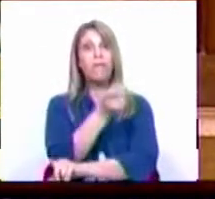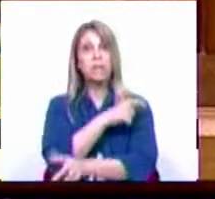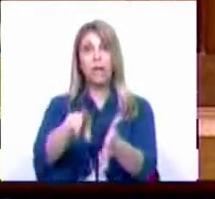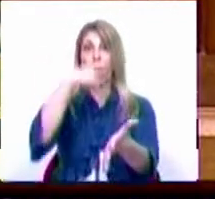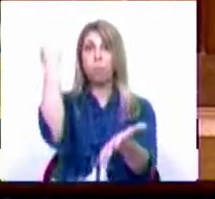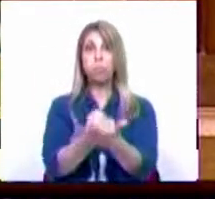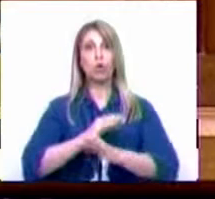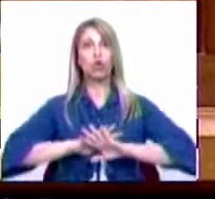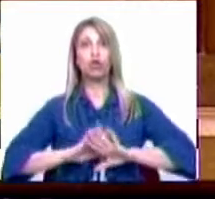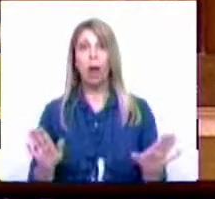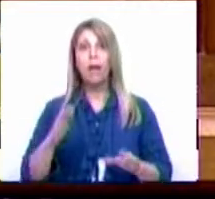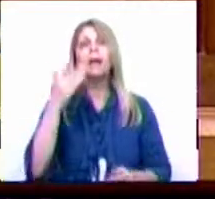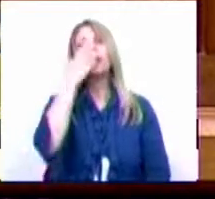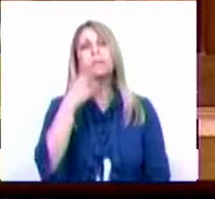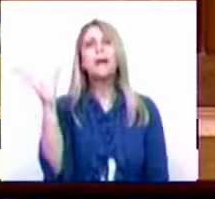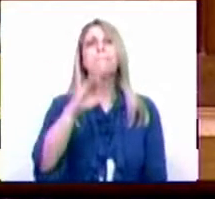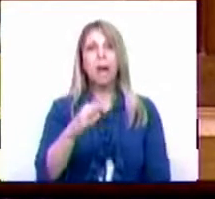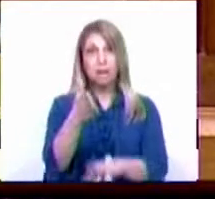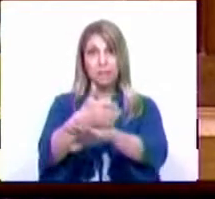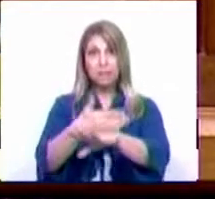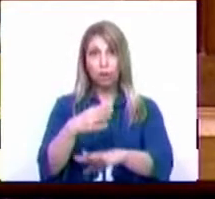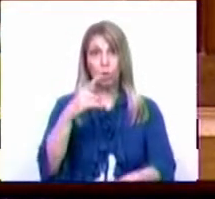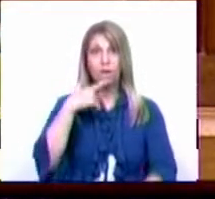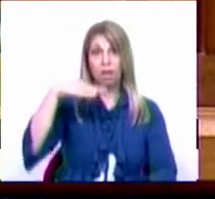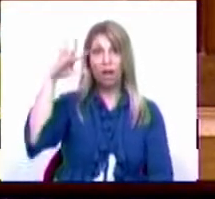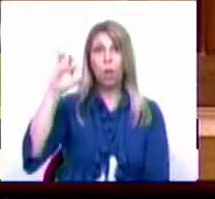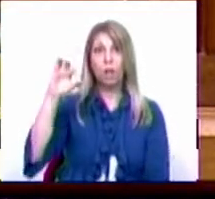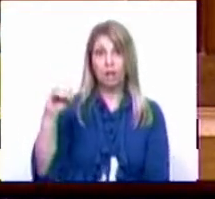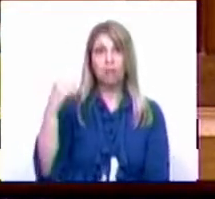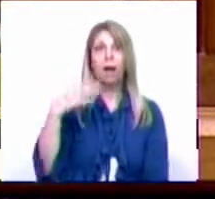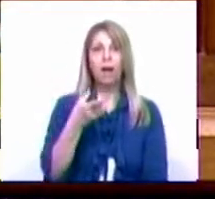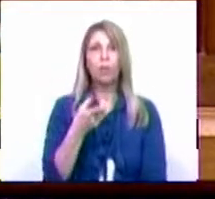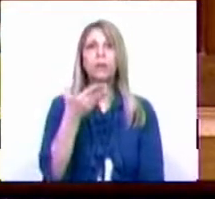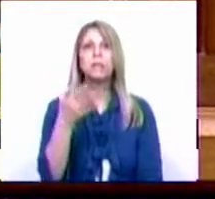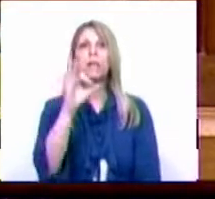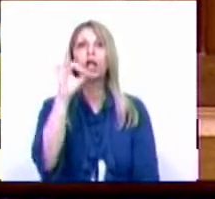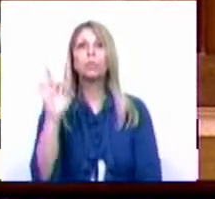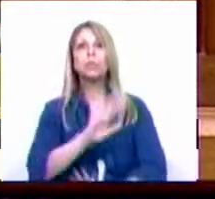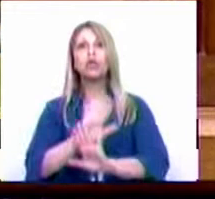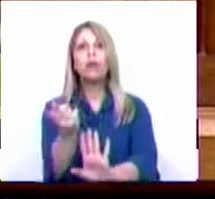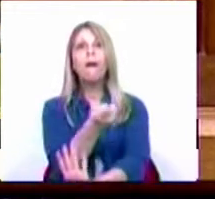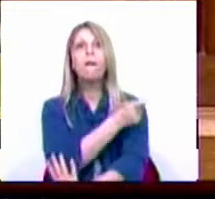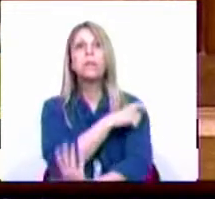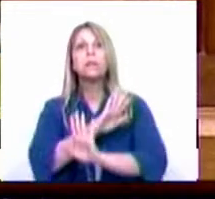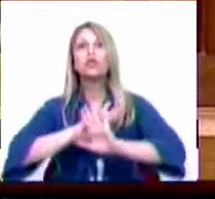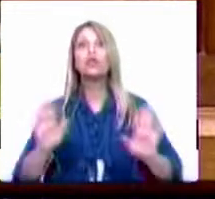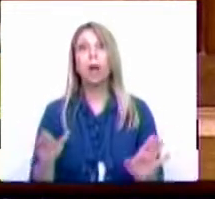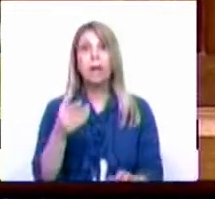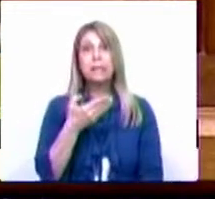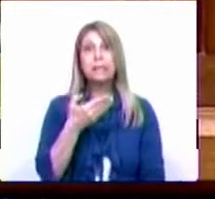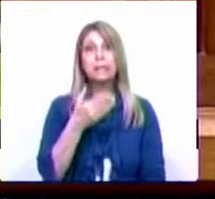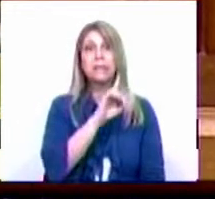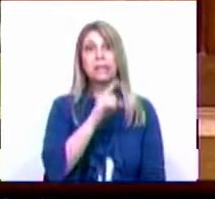mais, se no setor dos mais de 80 anos temos 97% de imunização, dos 65 aos 79